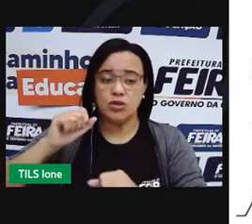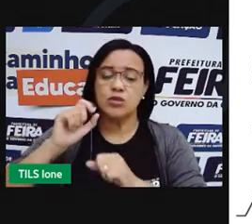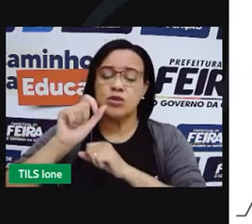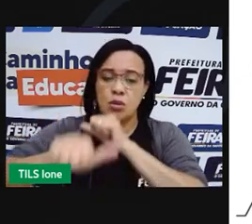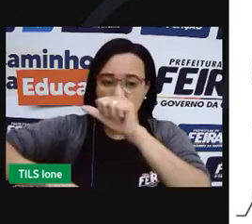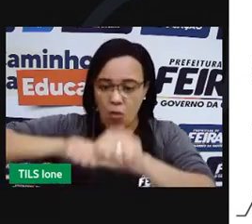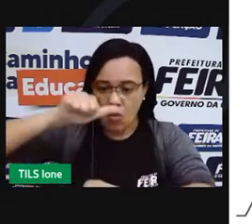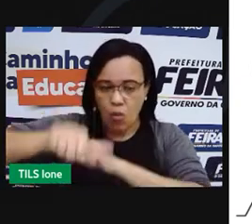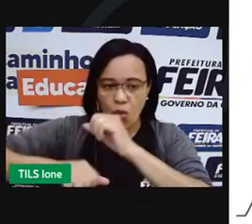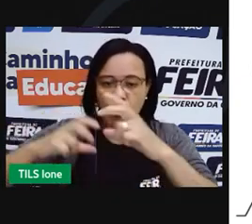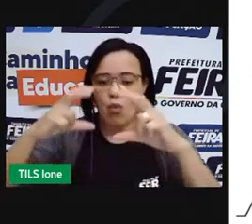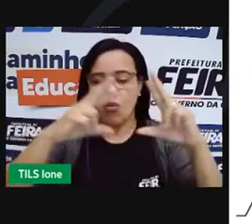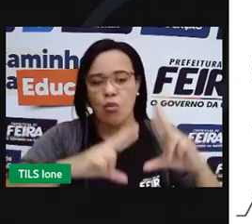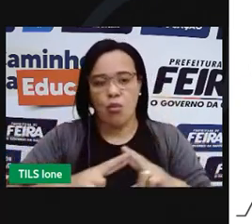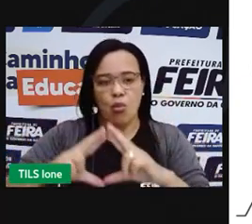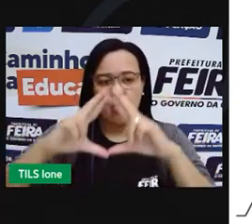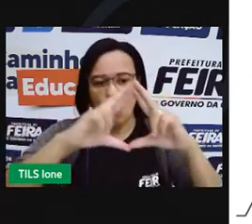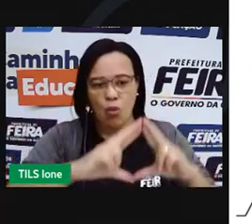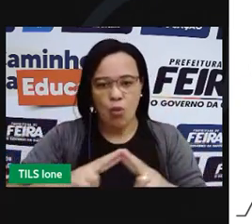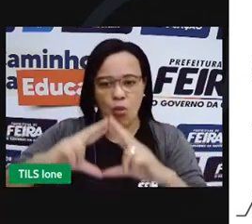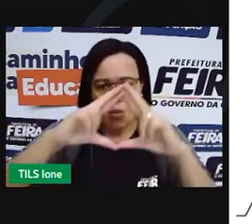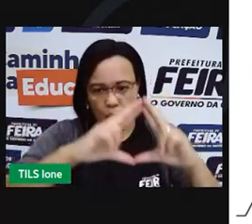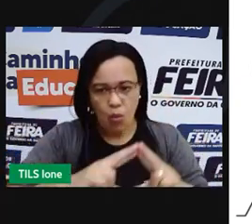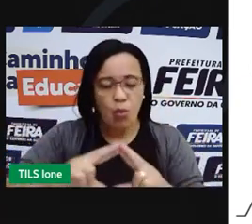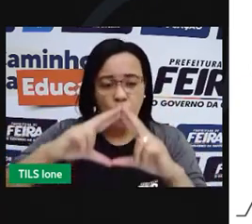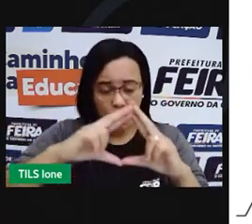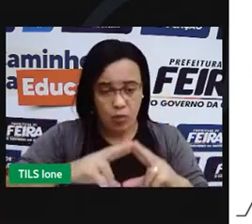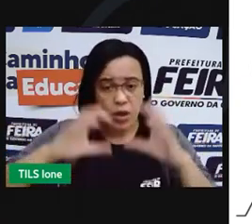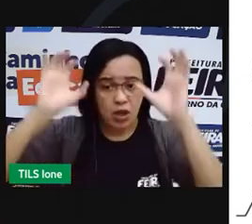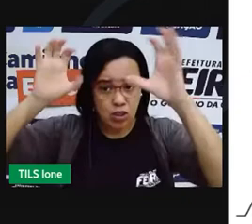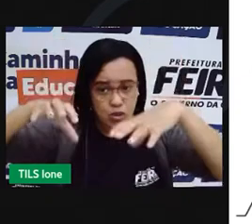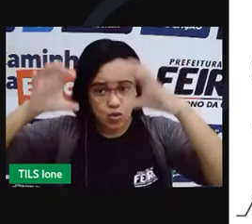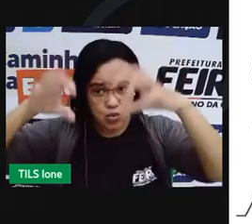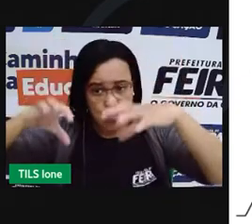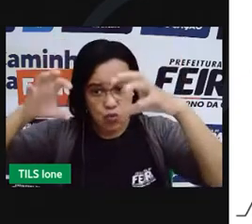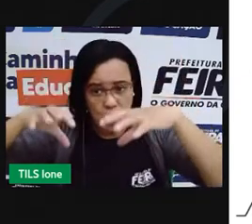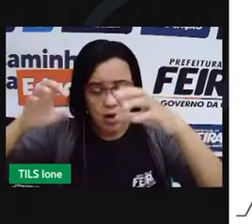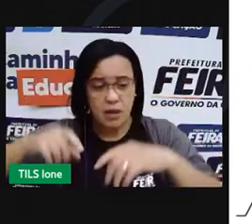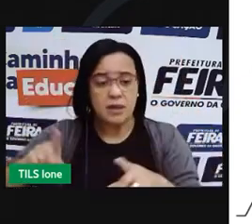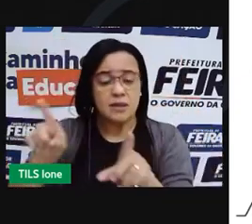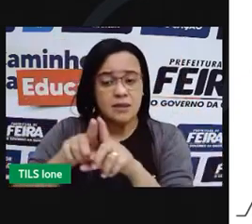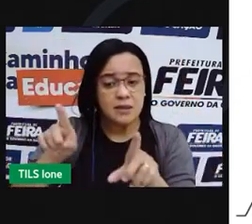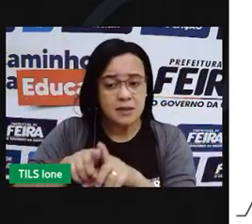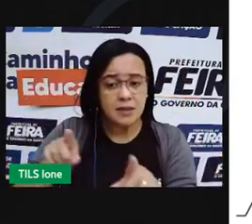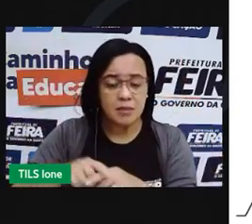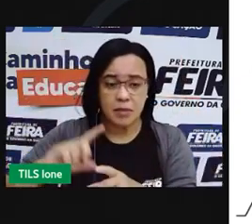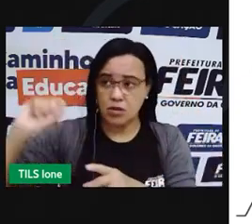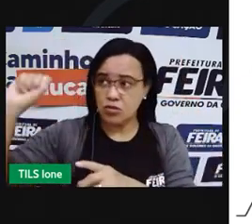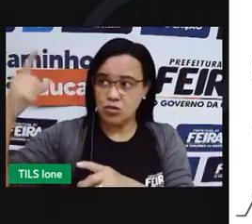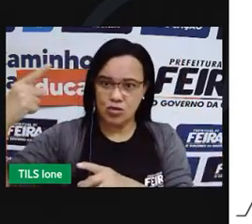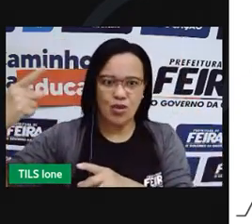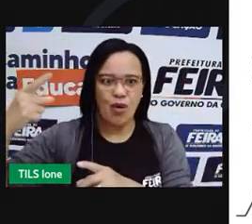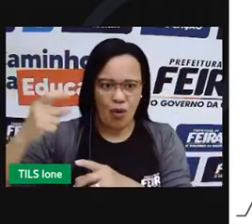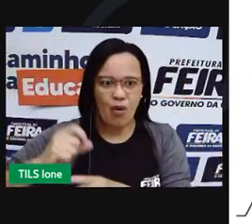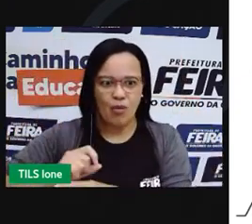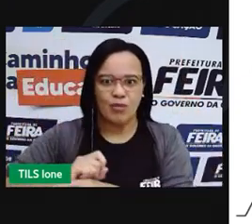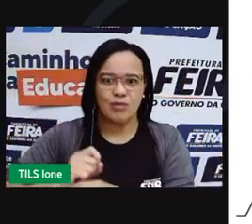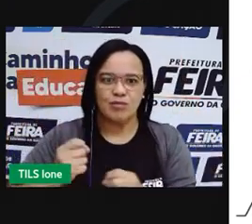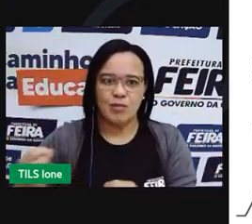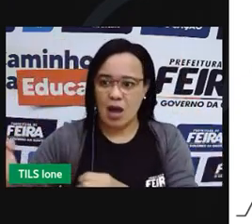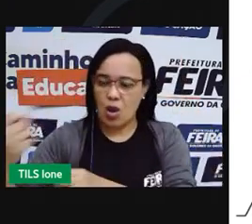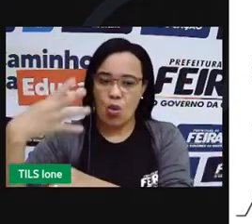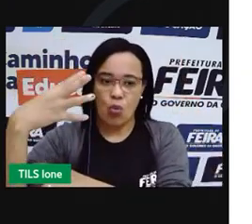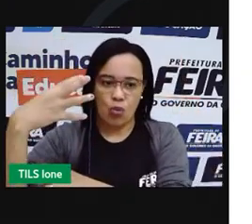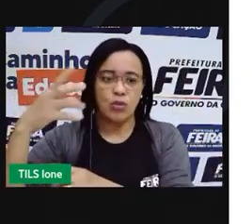implementar sistemas de reaproveitamento da água da chuva e utilizar a energia solar, por exemplo. Adotando medidas como